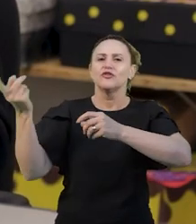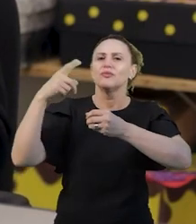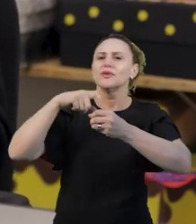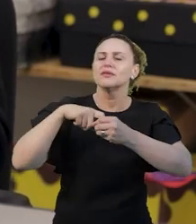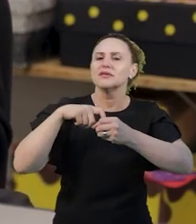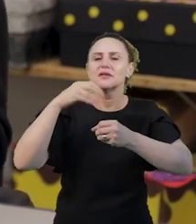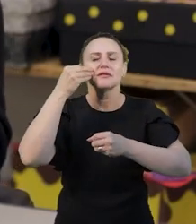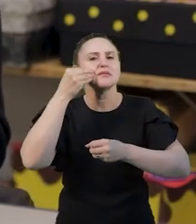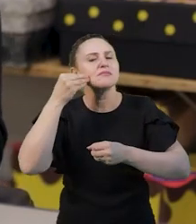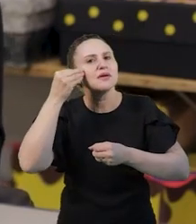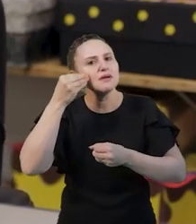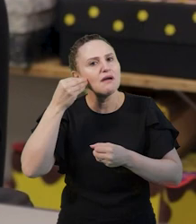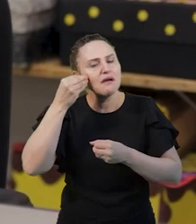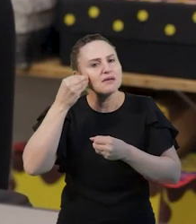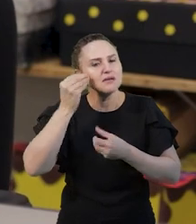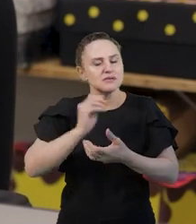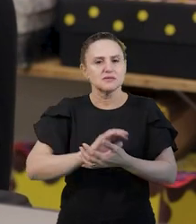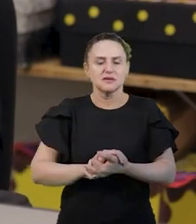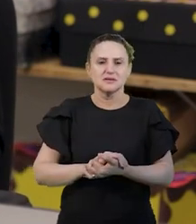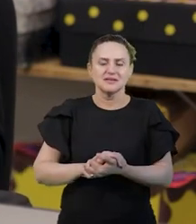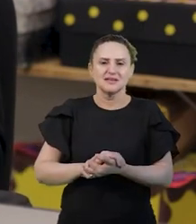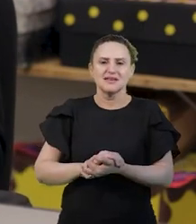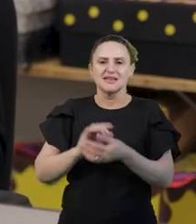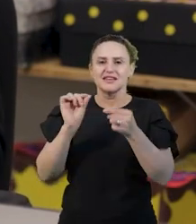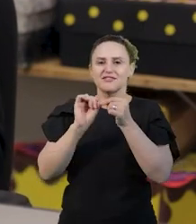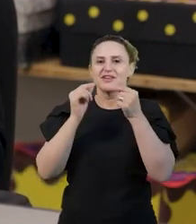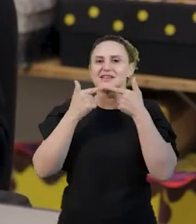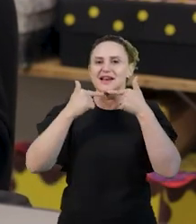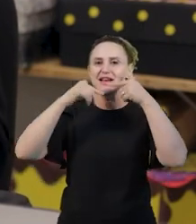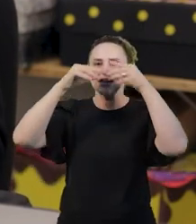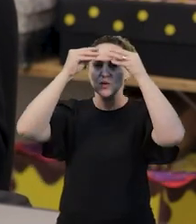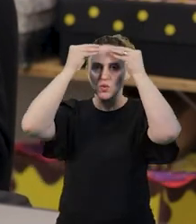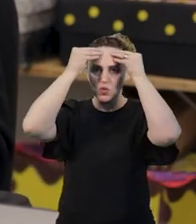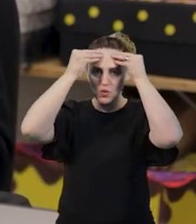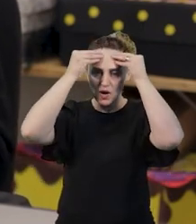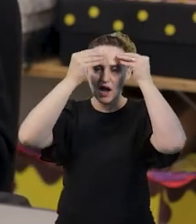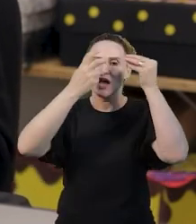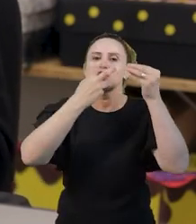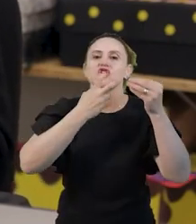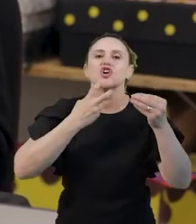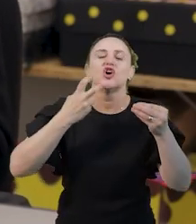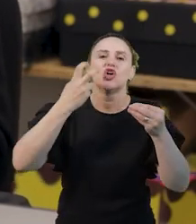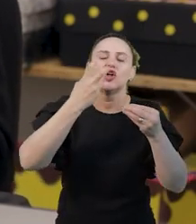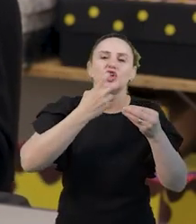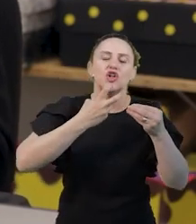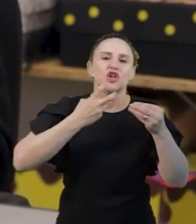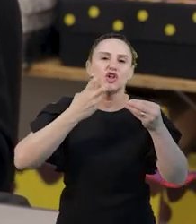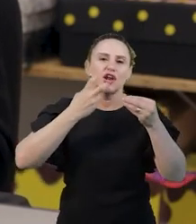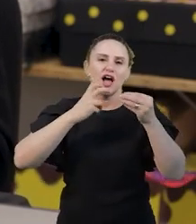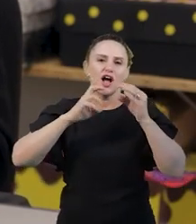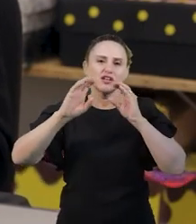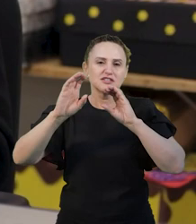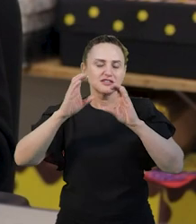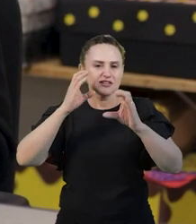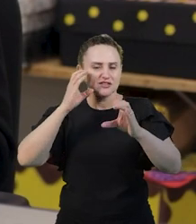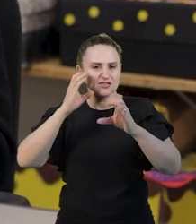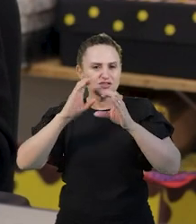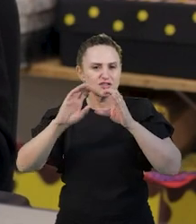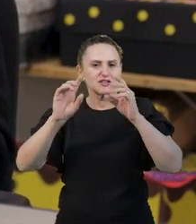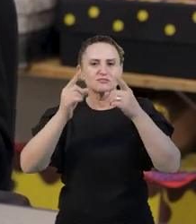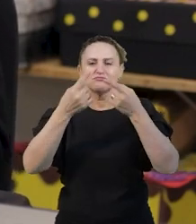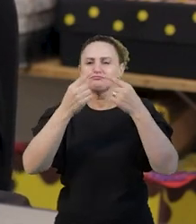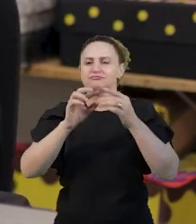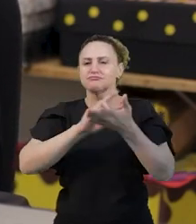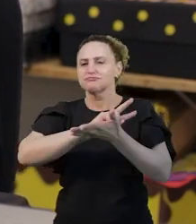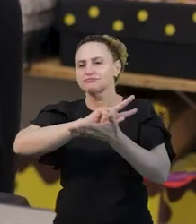que promovam a linguagem oral por meio de cantigas de roda, palavras cantadas, músicas